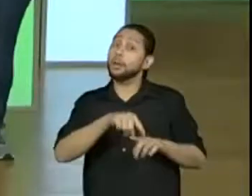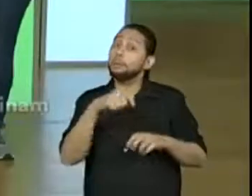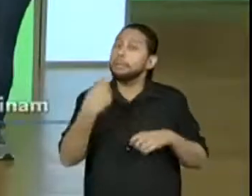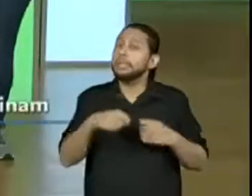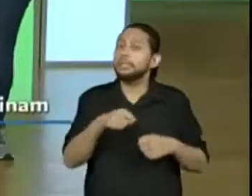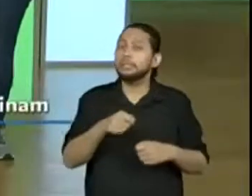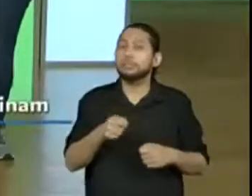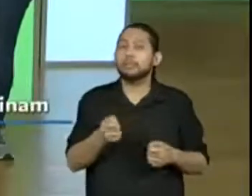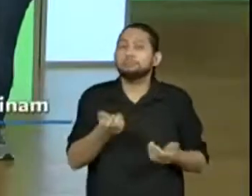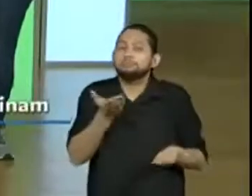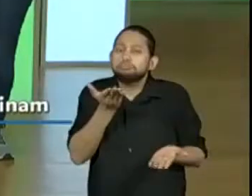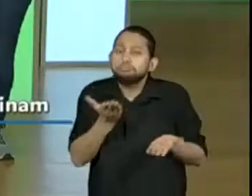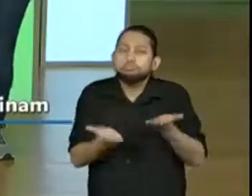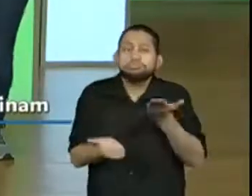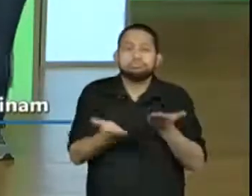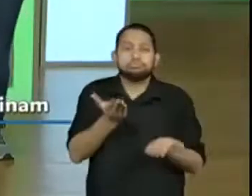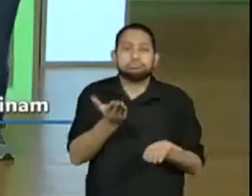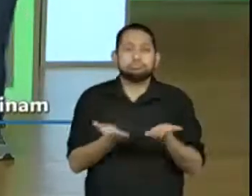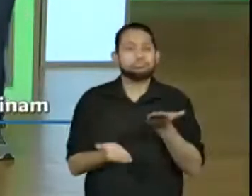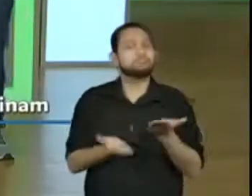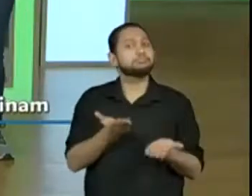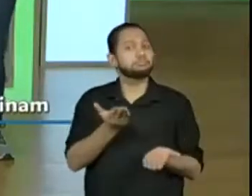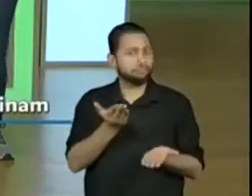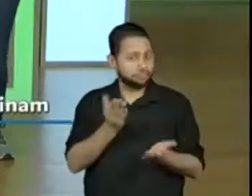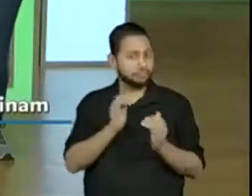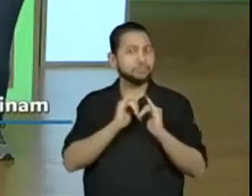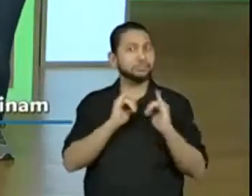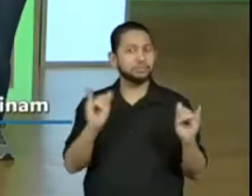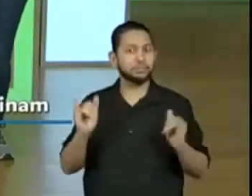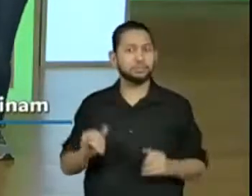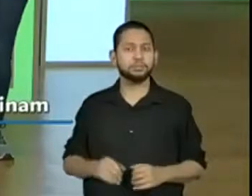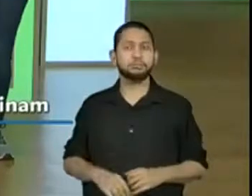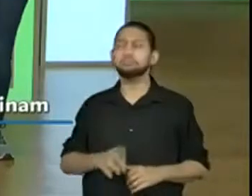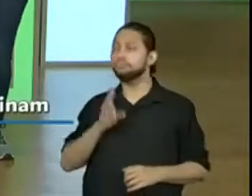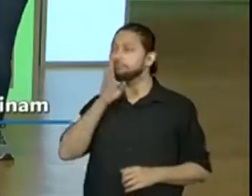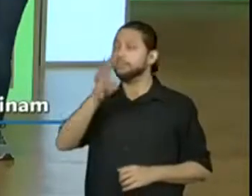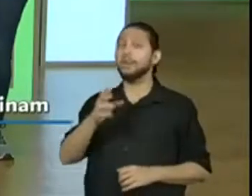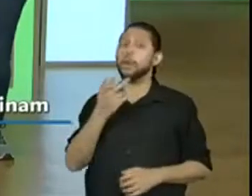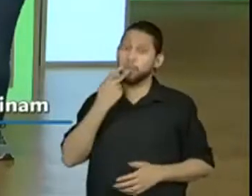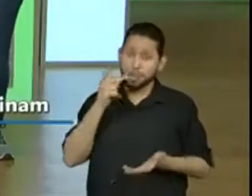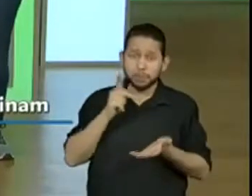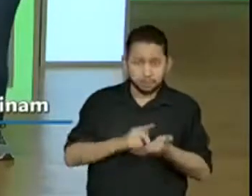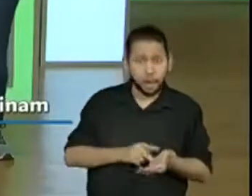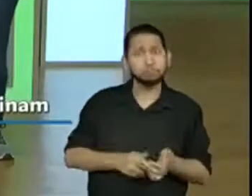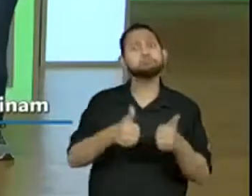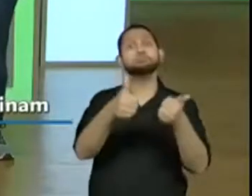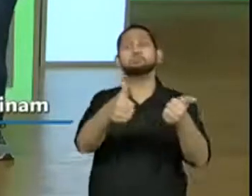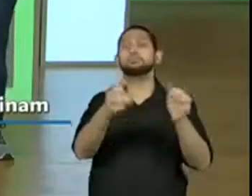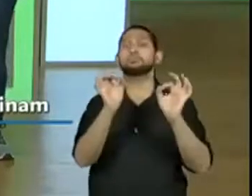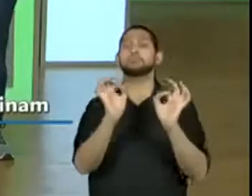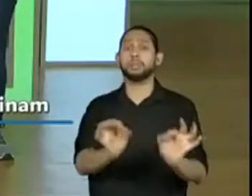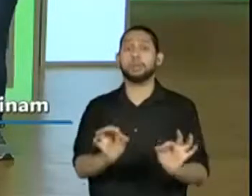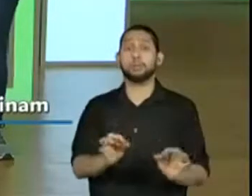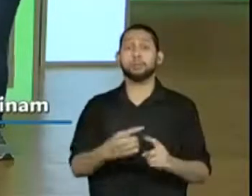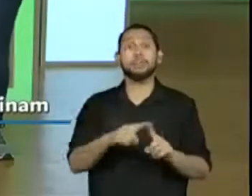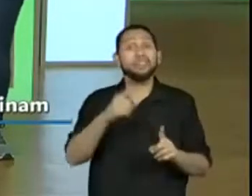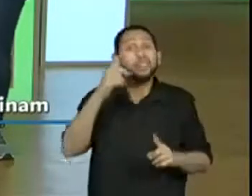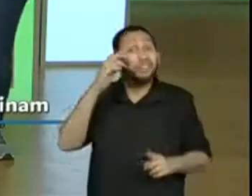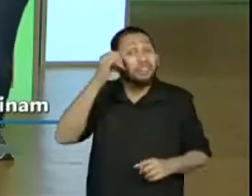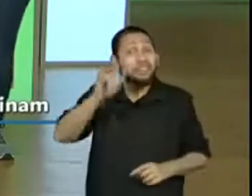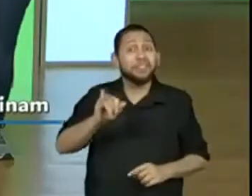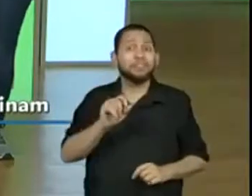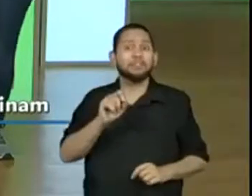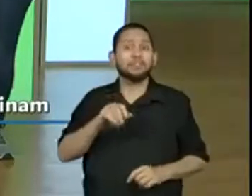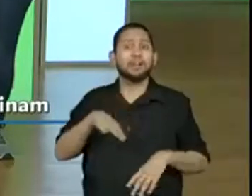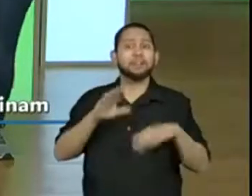filtro, né, professora? Exatamente. Você tem que ter filtro, você tem que saber que você tem que dizer a verdade, mas de um jeito que machuque menos. Sim,